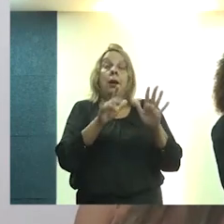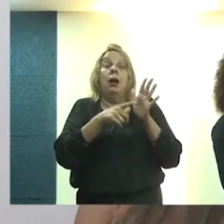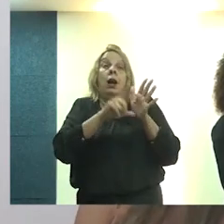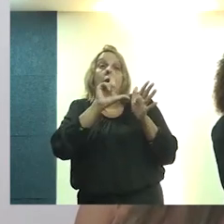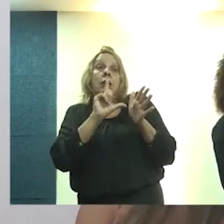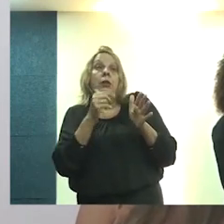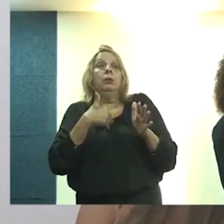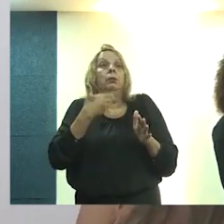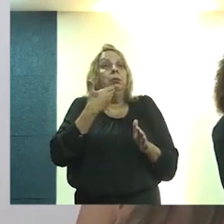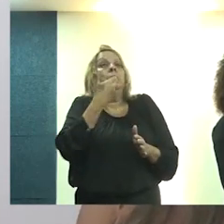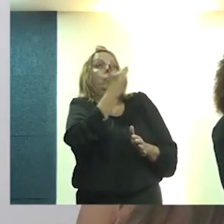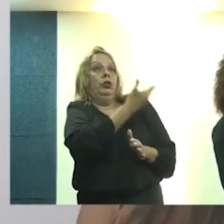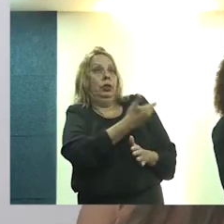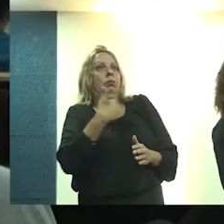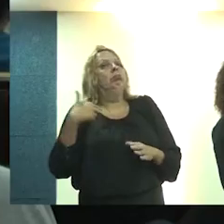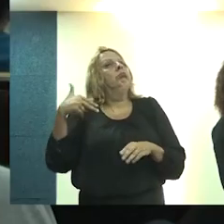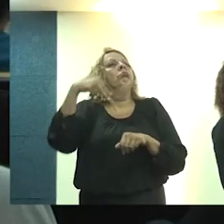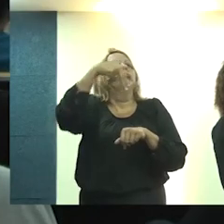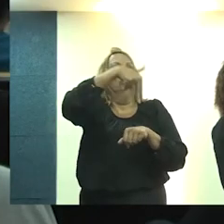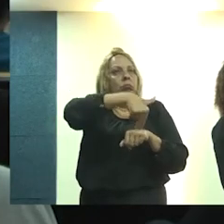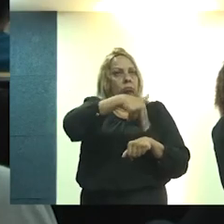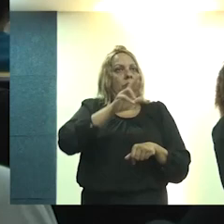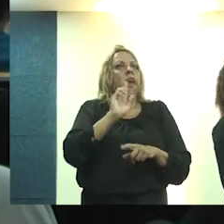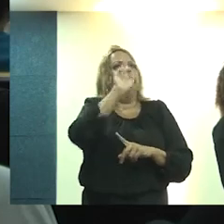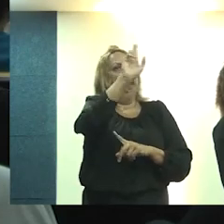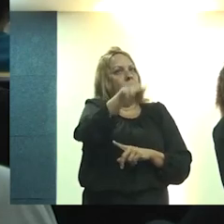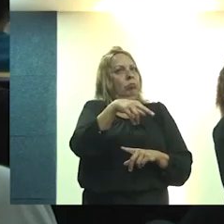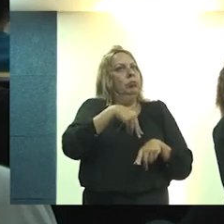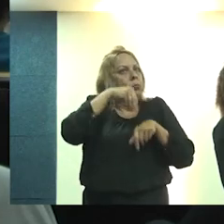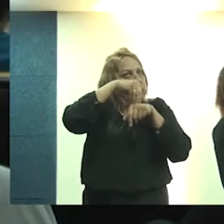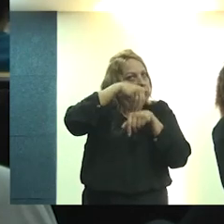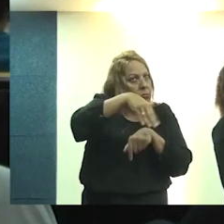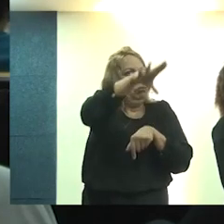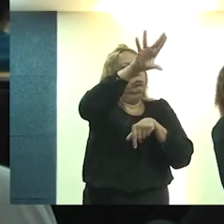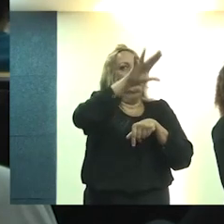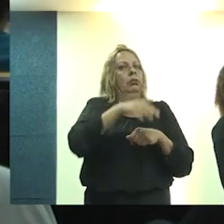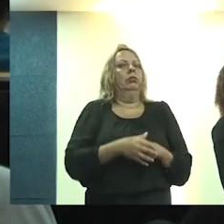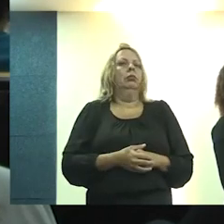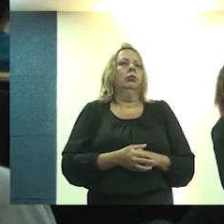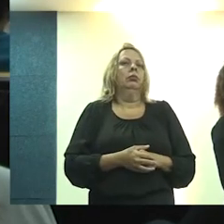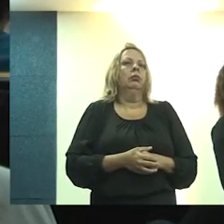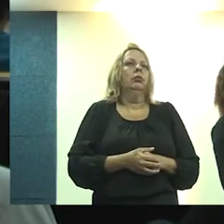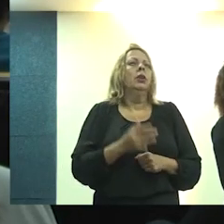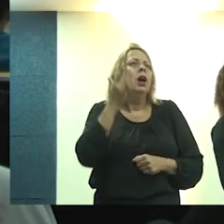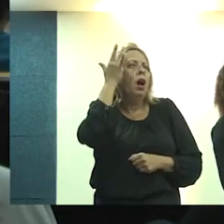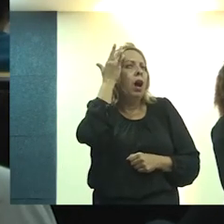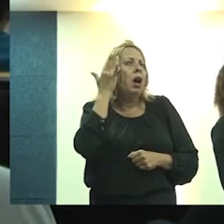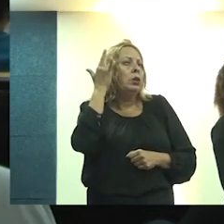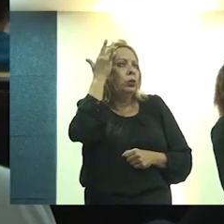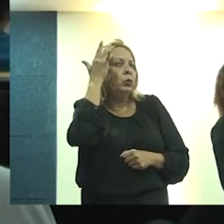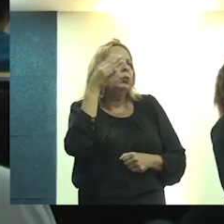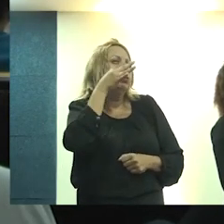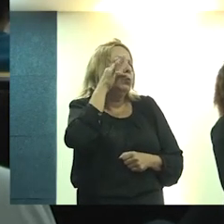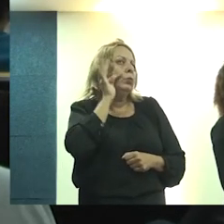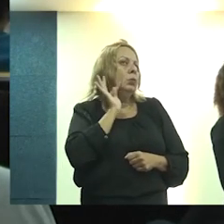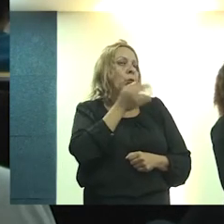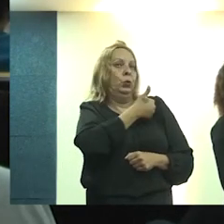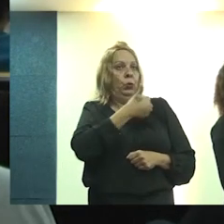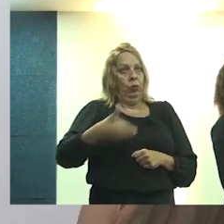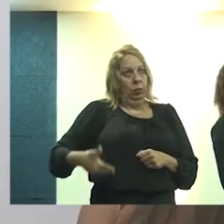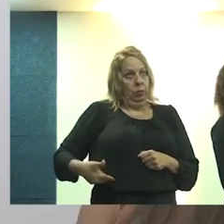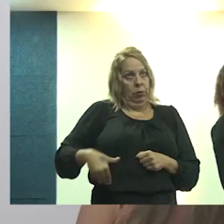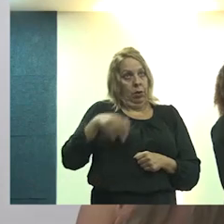sem antes me pedir que fosse portador de uma mensagem. Acho que o governador Fábio